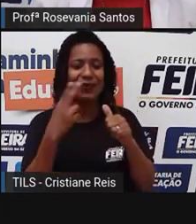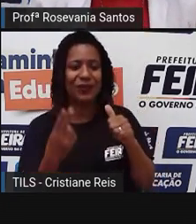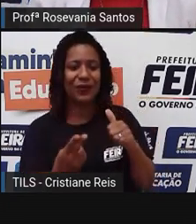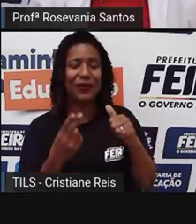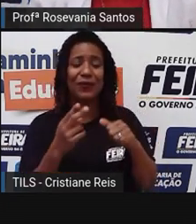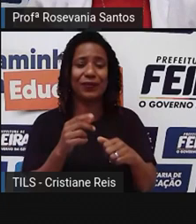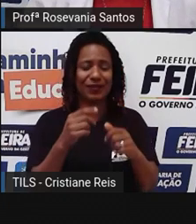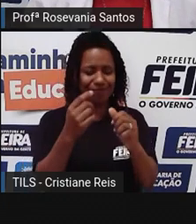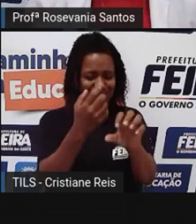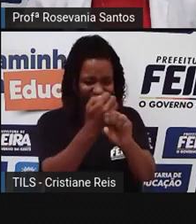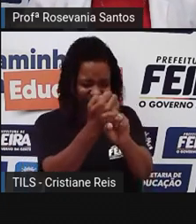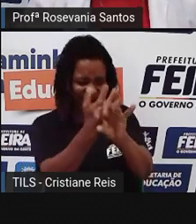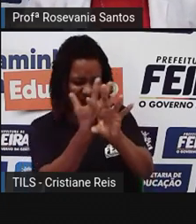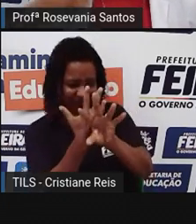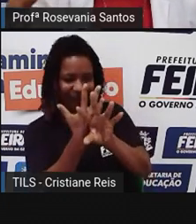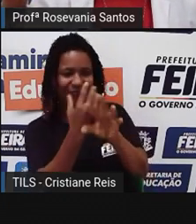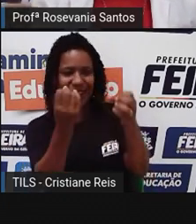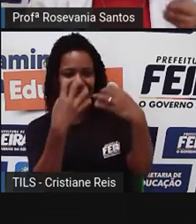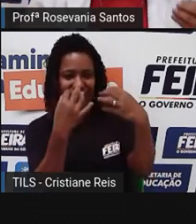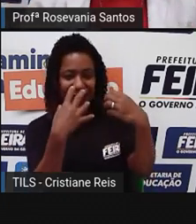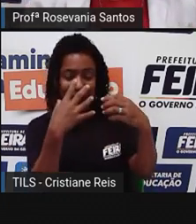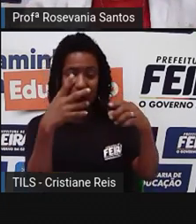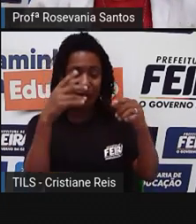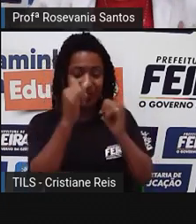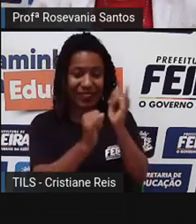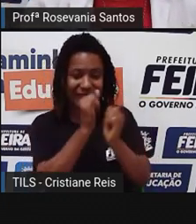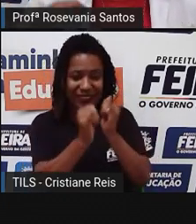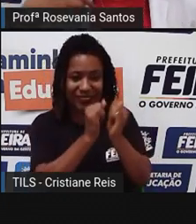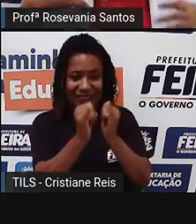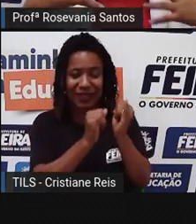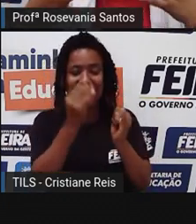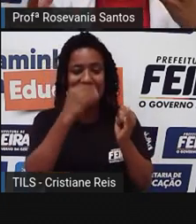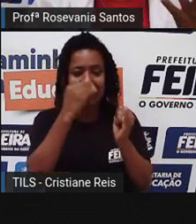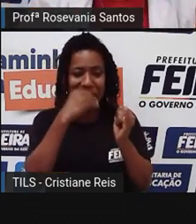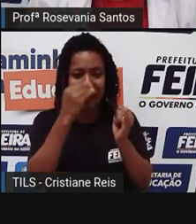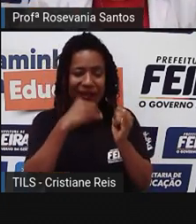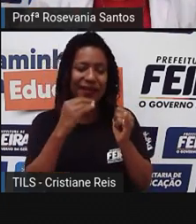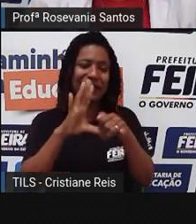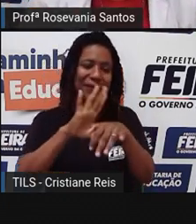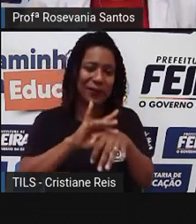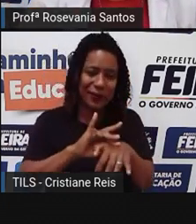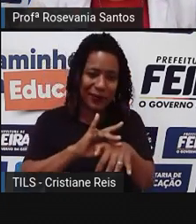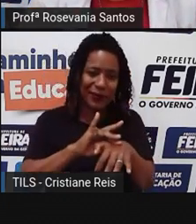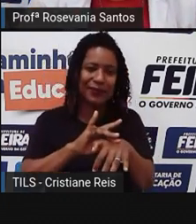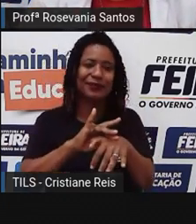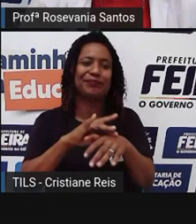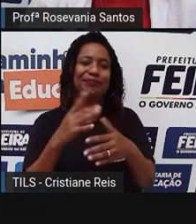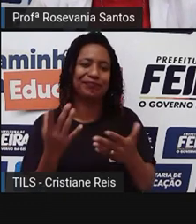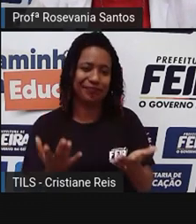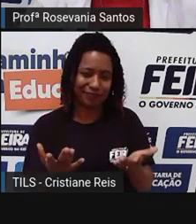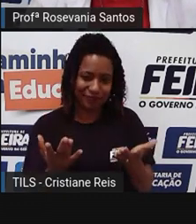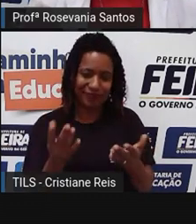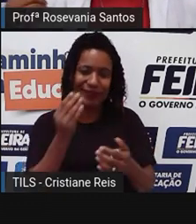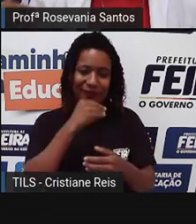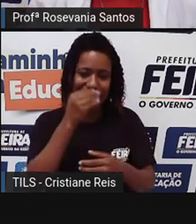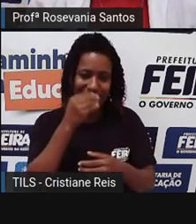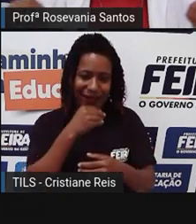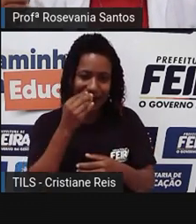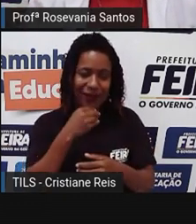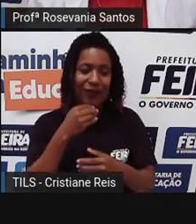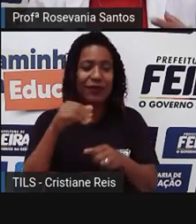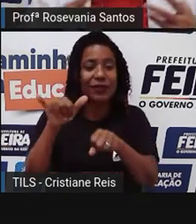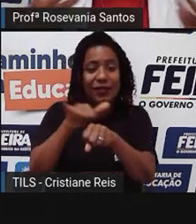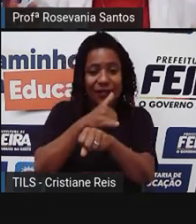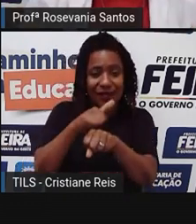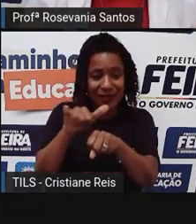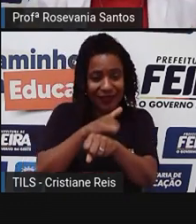internet cai ali e vocês tiveram que buscar novas estratégias, né? Novas possibilidades de poder estar estudando. Que não era